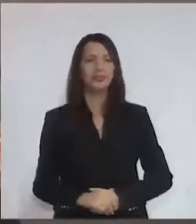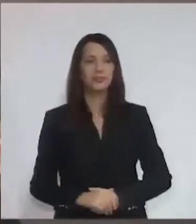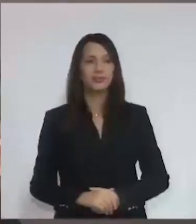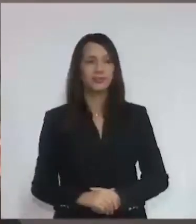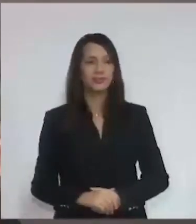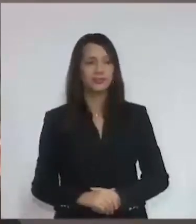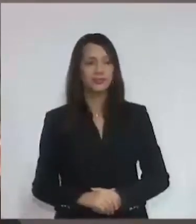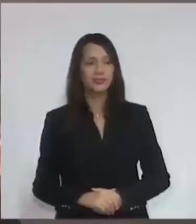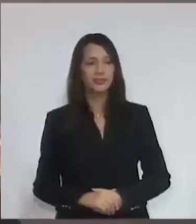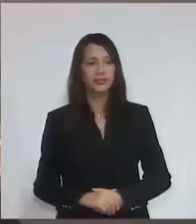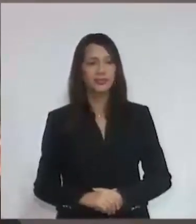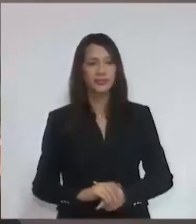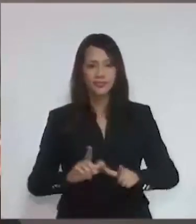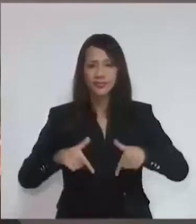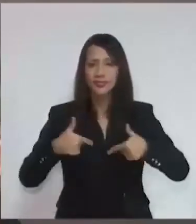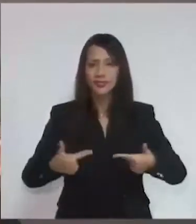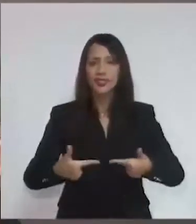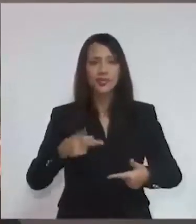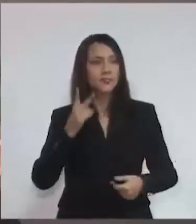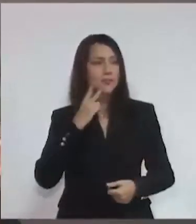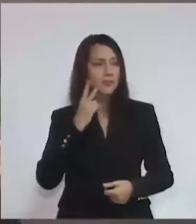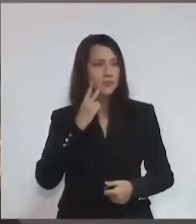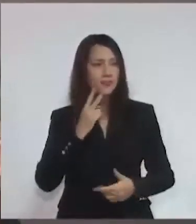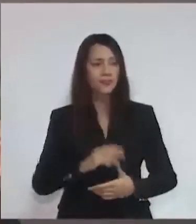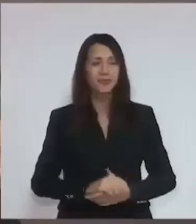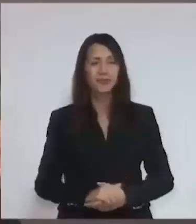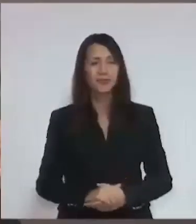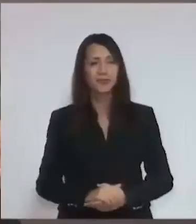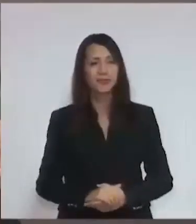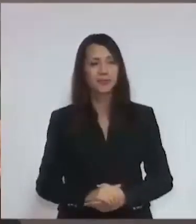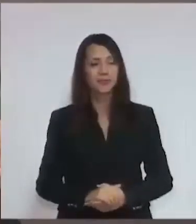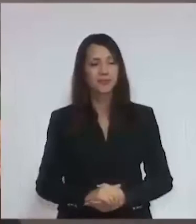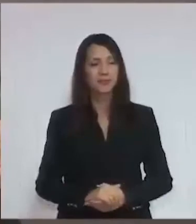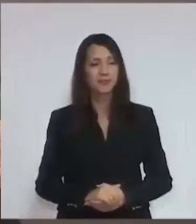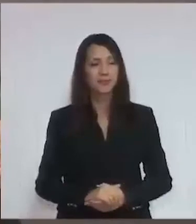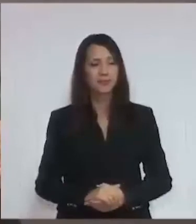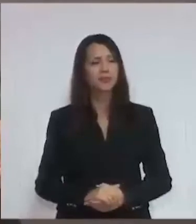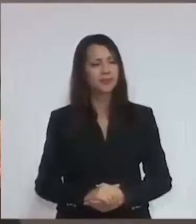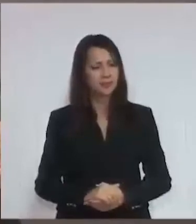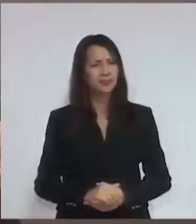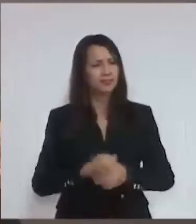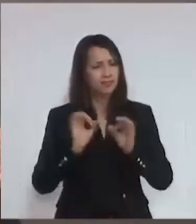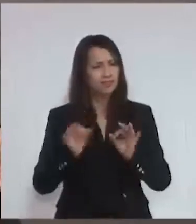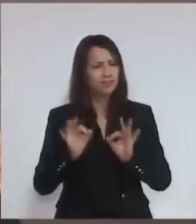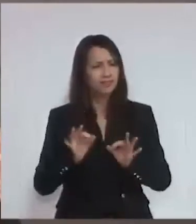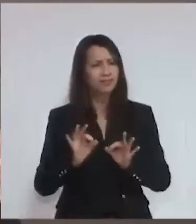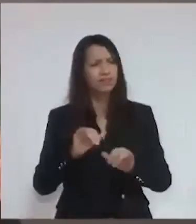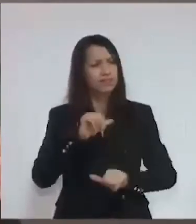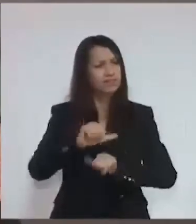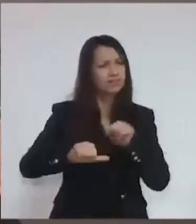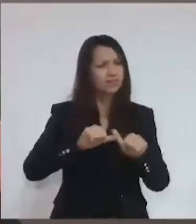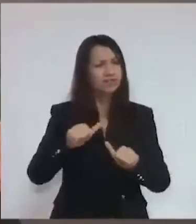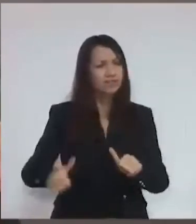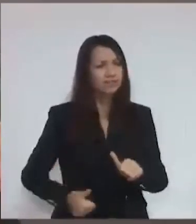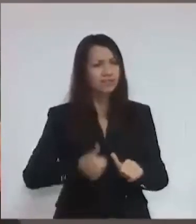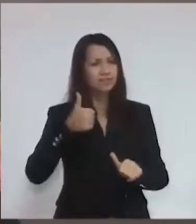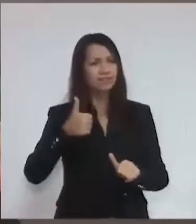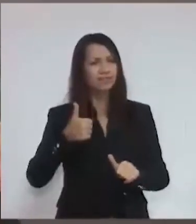lutei pela cidade de Vinhedo, esperando que realmente se mude, mas se mude para melhor.